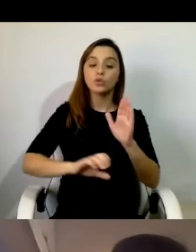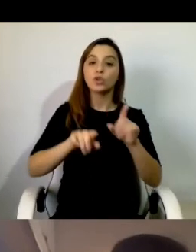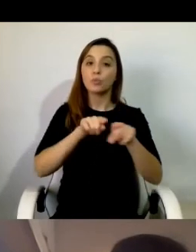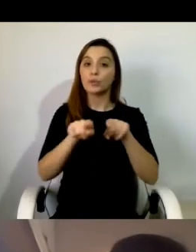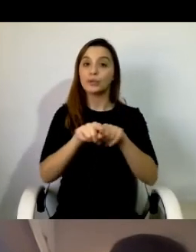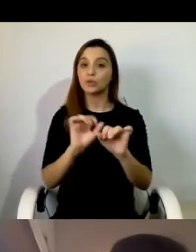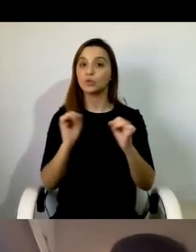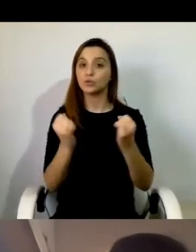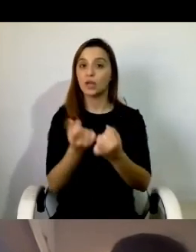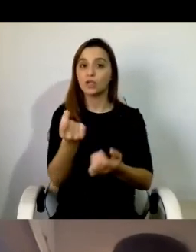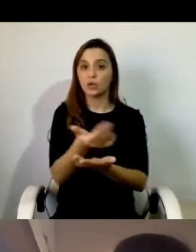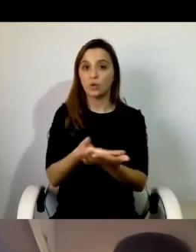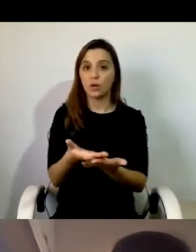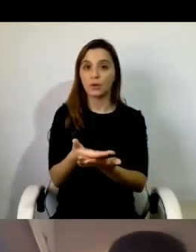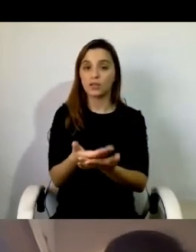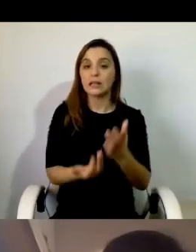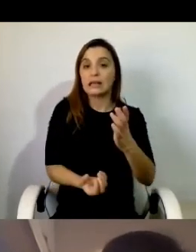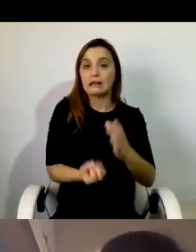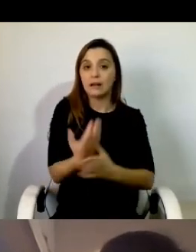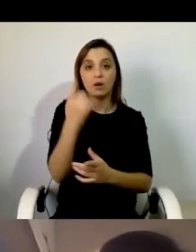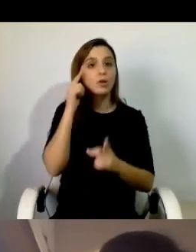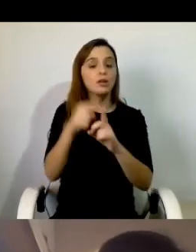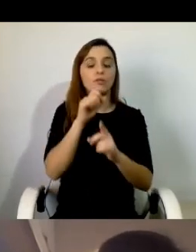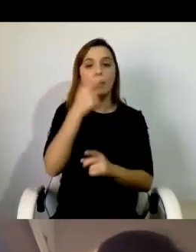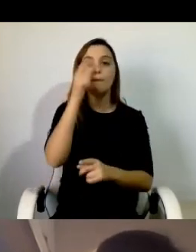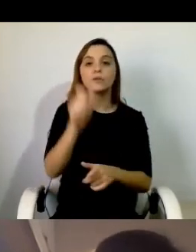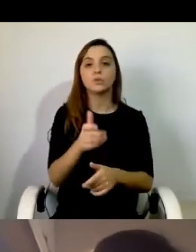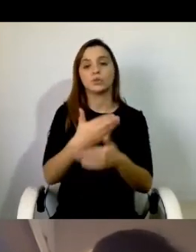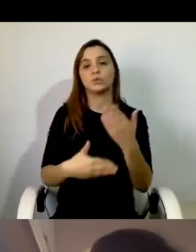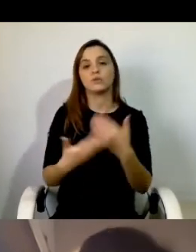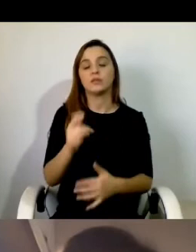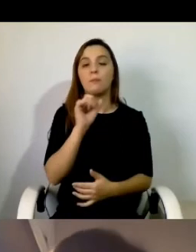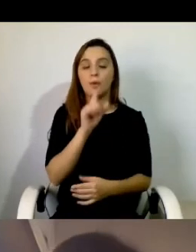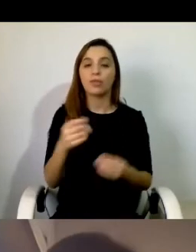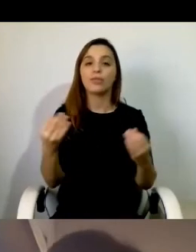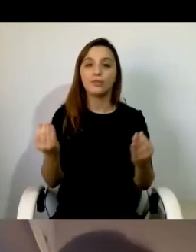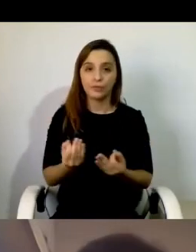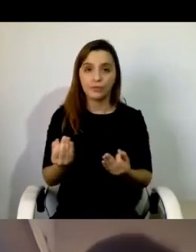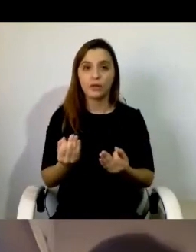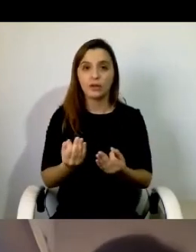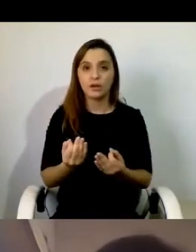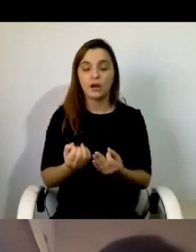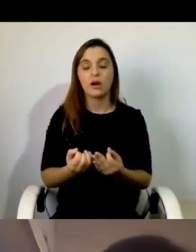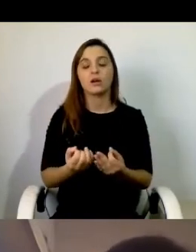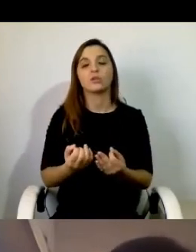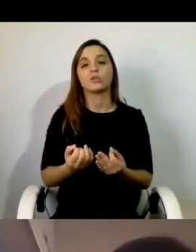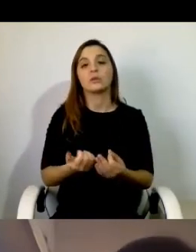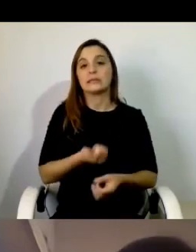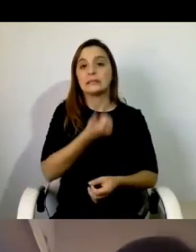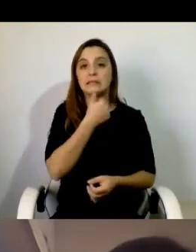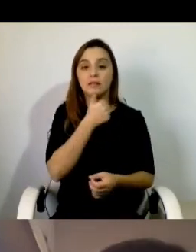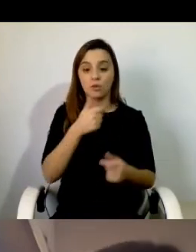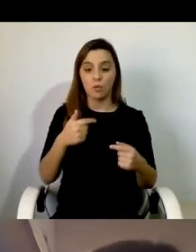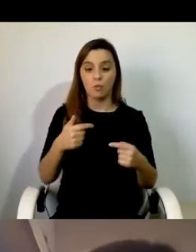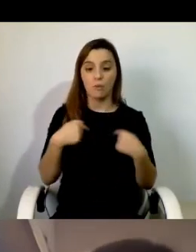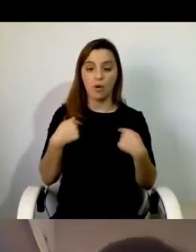e económicas para que as pessoas com deficiência possam exercer efetivamente o poder de decidir onde, como e